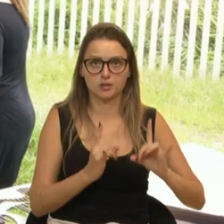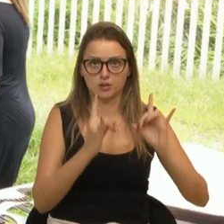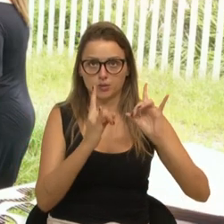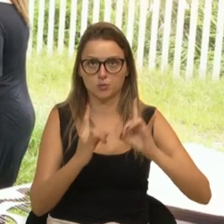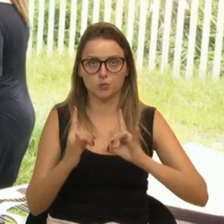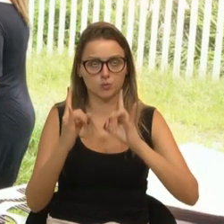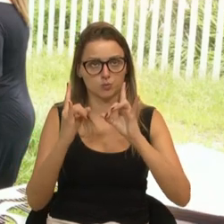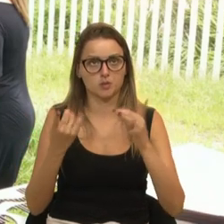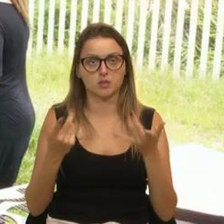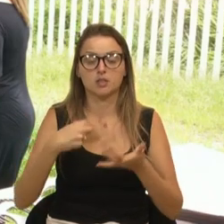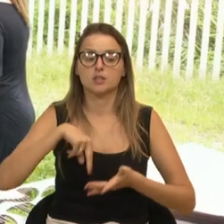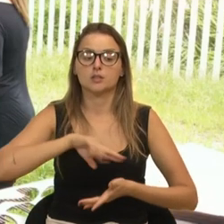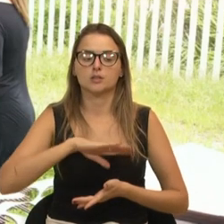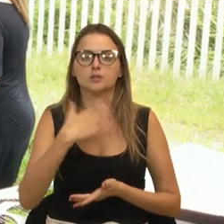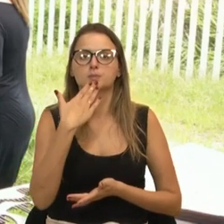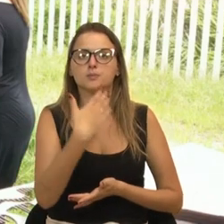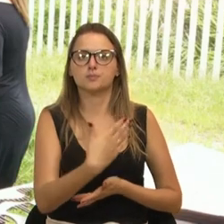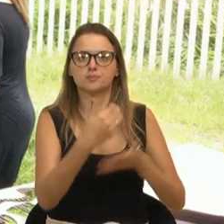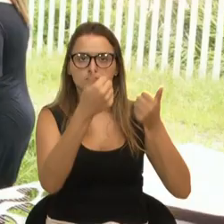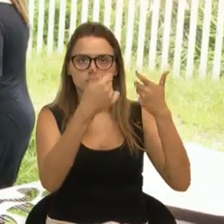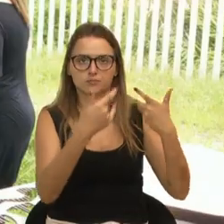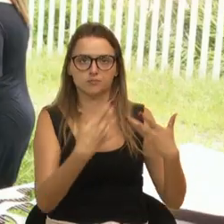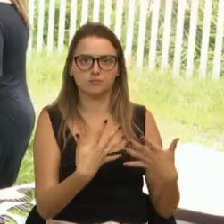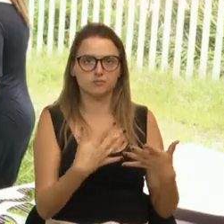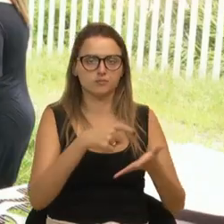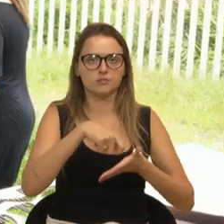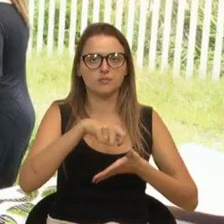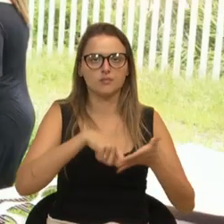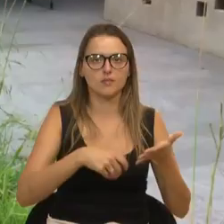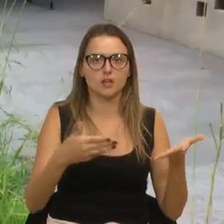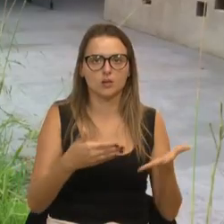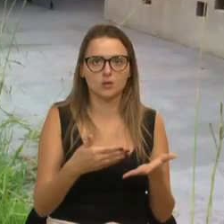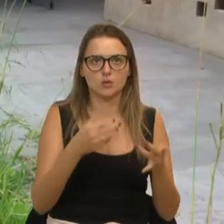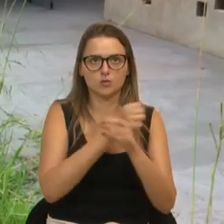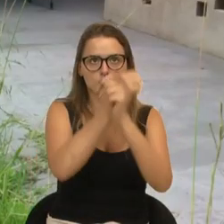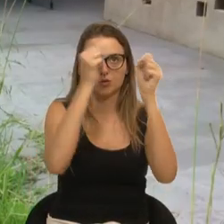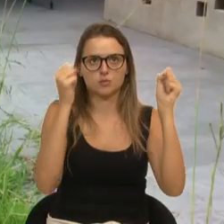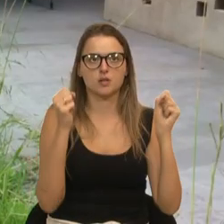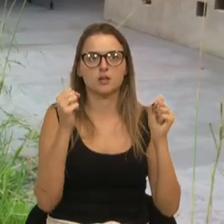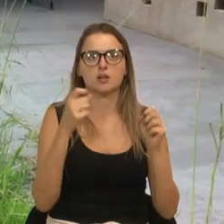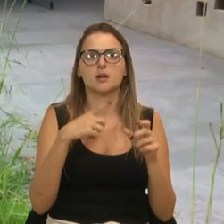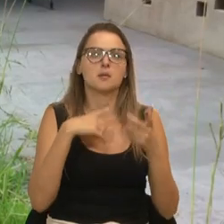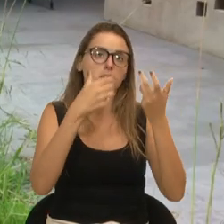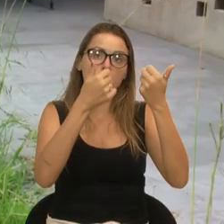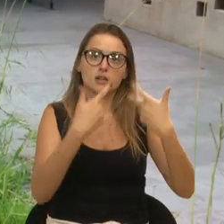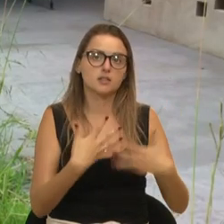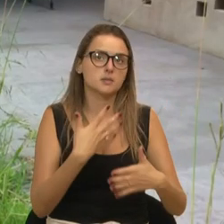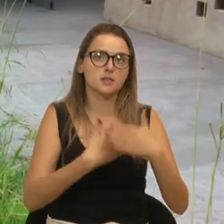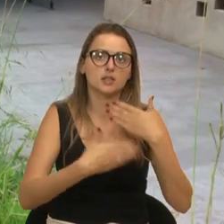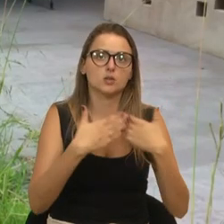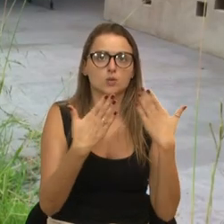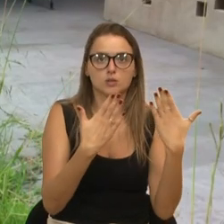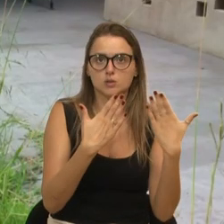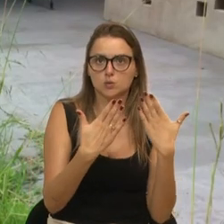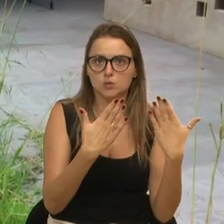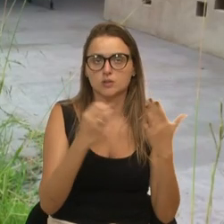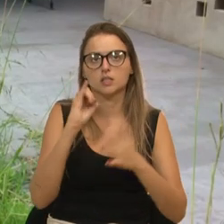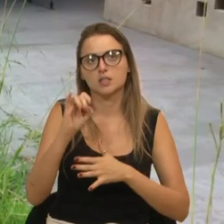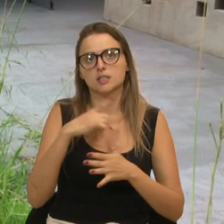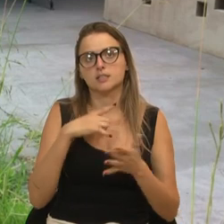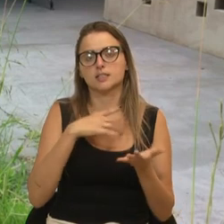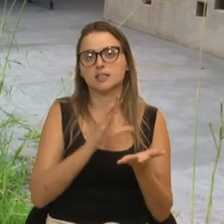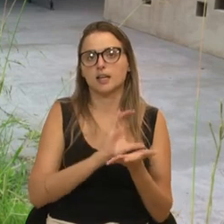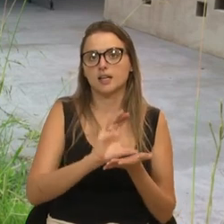E a gente fez um pedido de informações que foi protocolado hoje pela manhã aqui na casa para tirar todas essas dúvidas. Se existe tanto incentivo